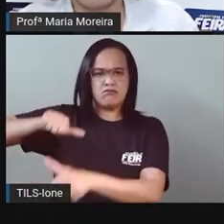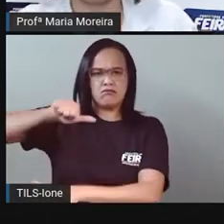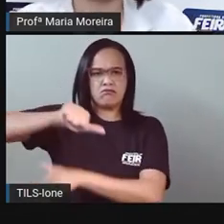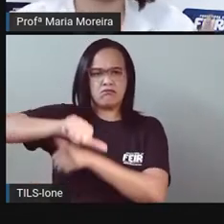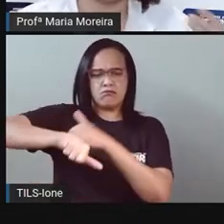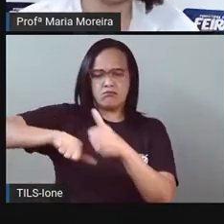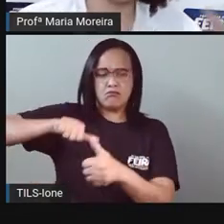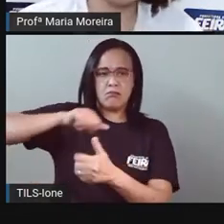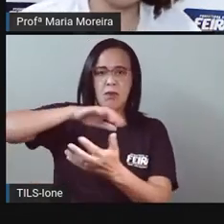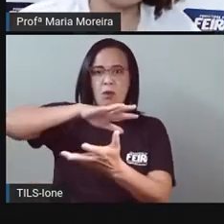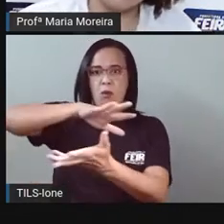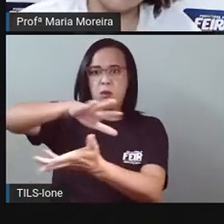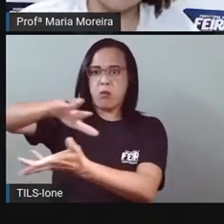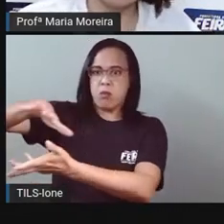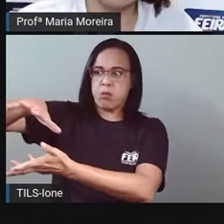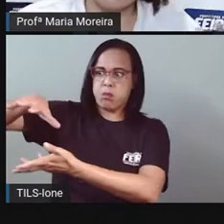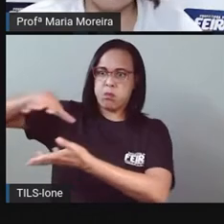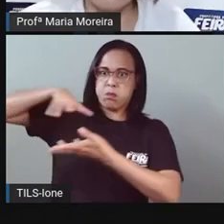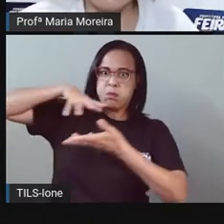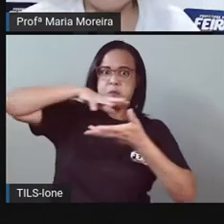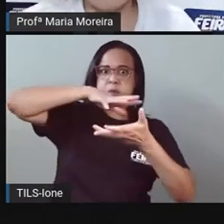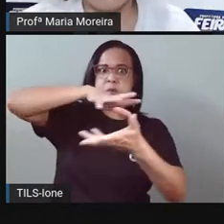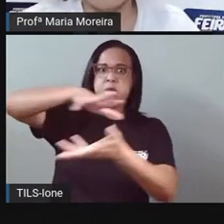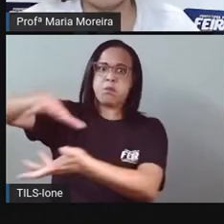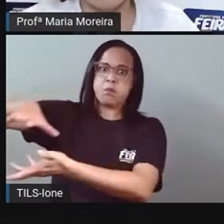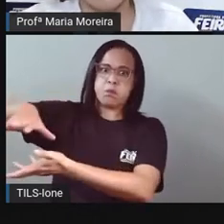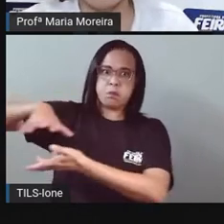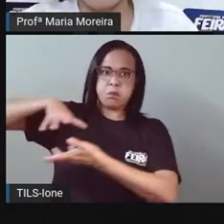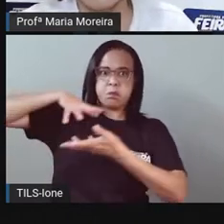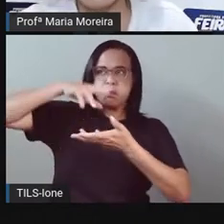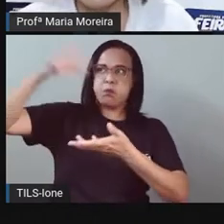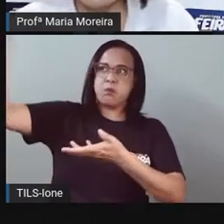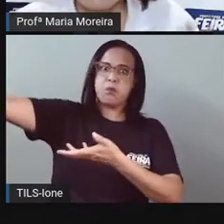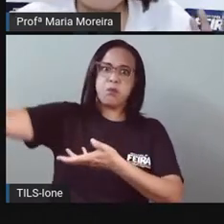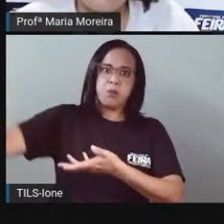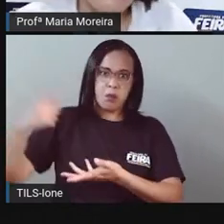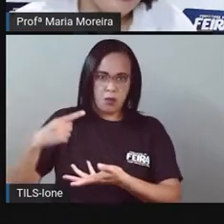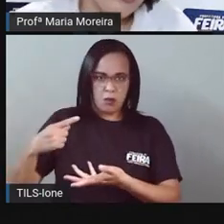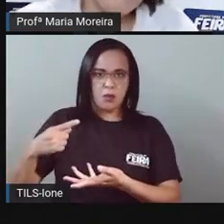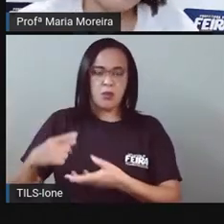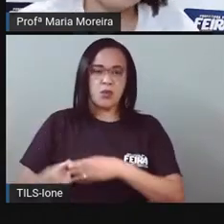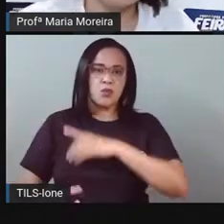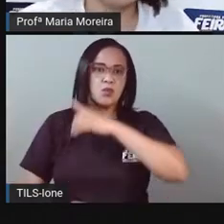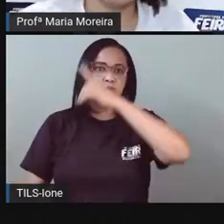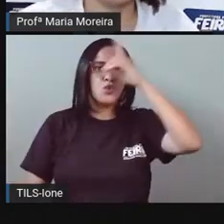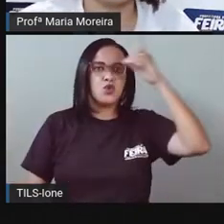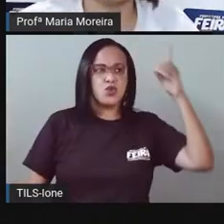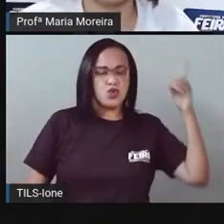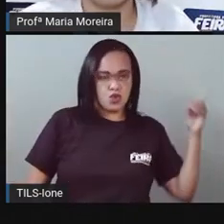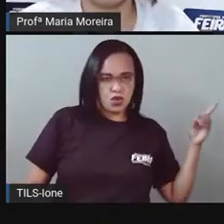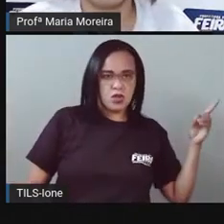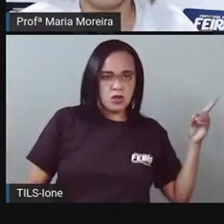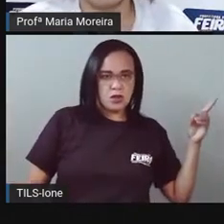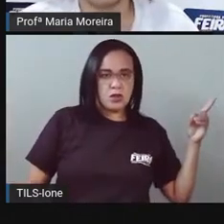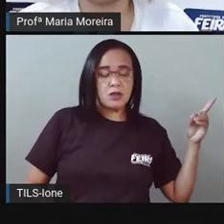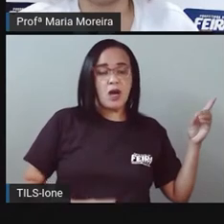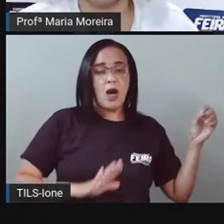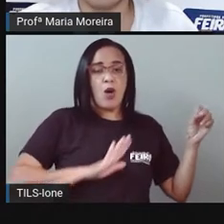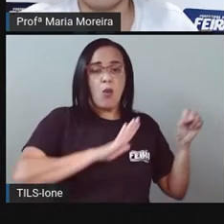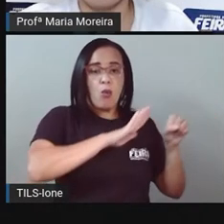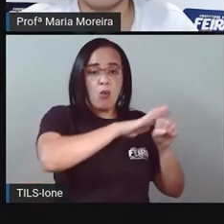E a parte que o Sol está iluminando a Terra será dia. E a parte que não tá sendo iluminada será o quê?